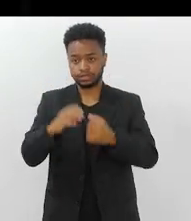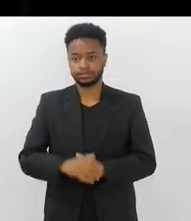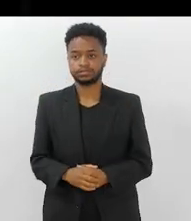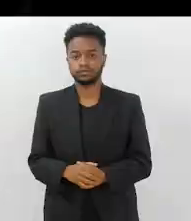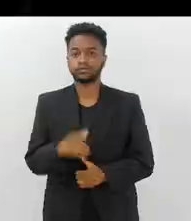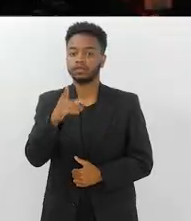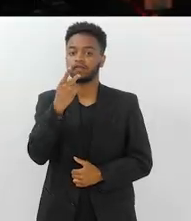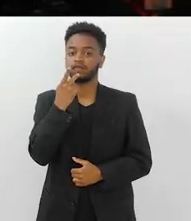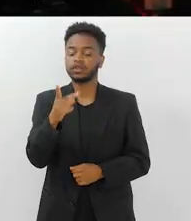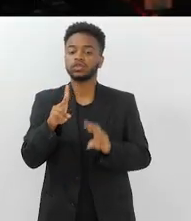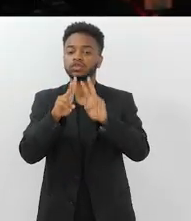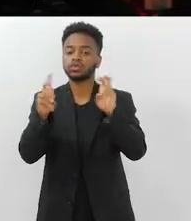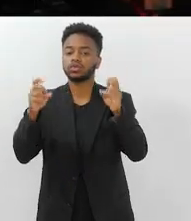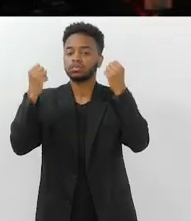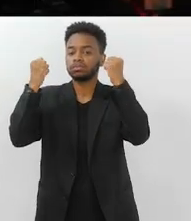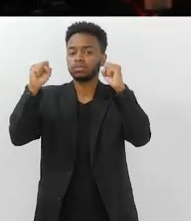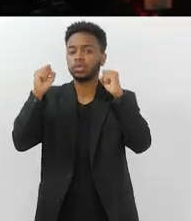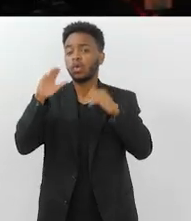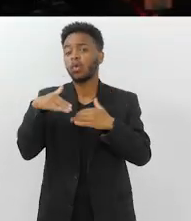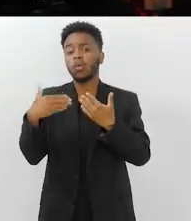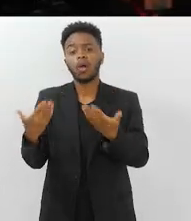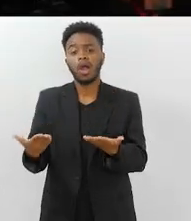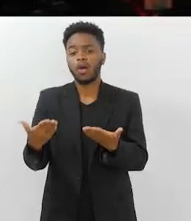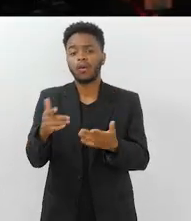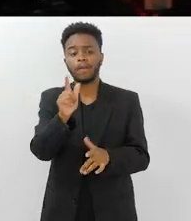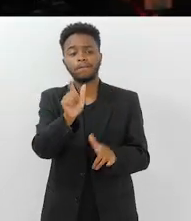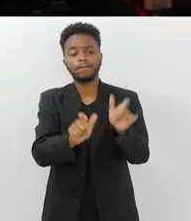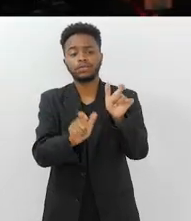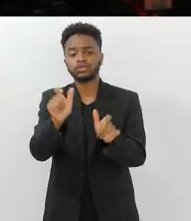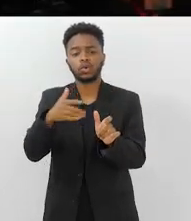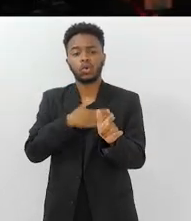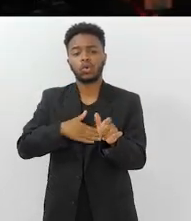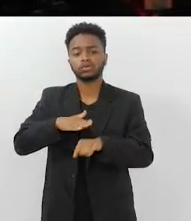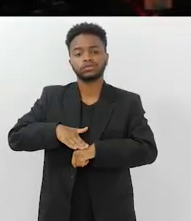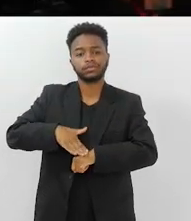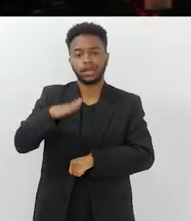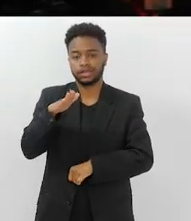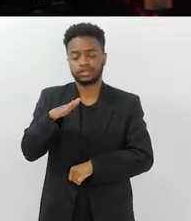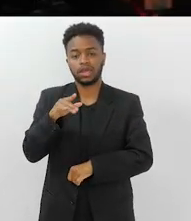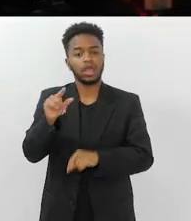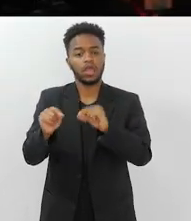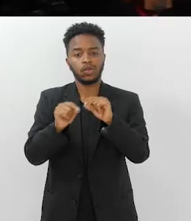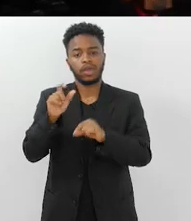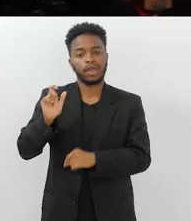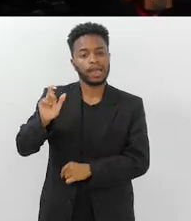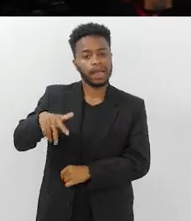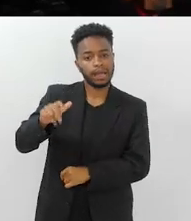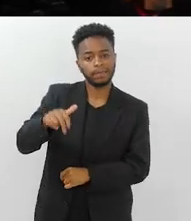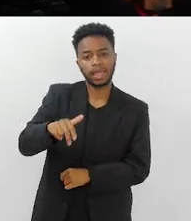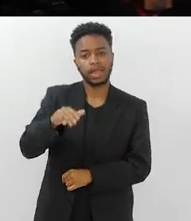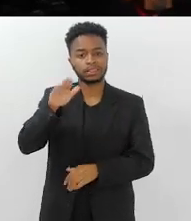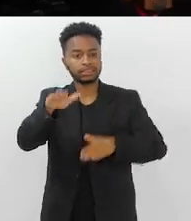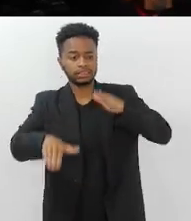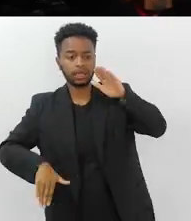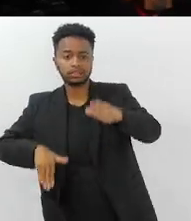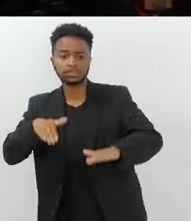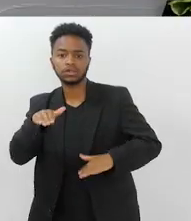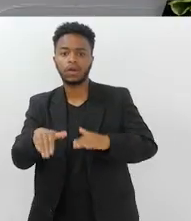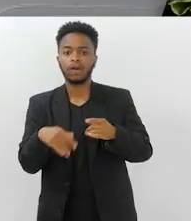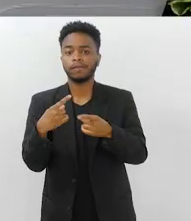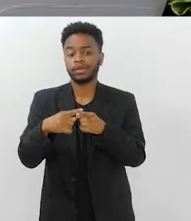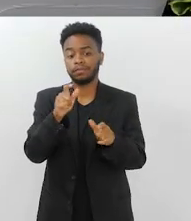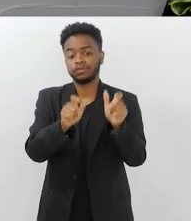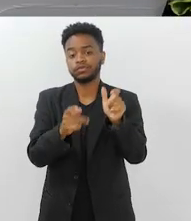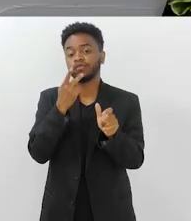física. Quando o senhor fala de atividade física, qual que é a predileta para prevenir isso tudo? Seria uma caminhada, natação, que